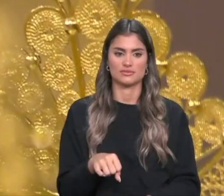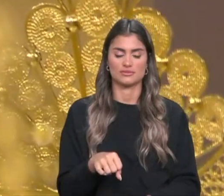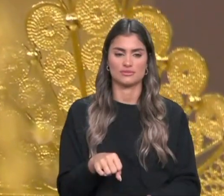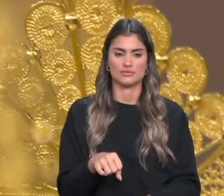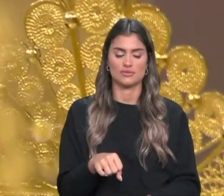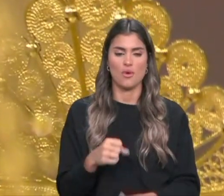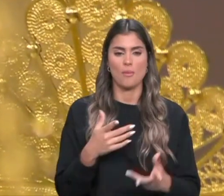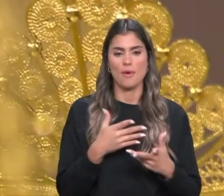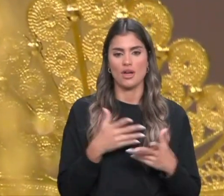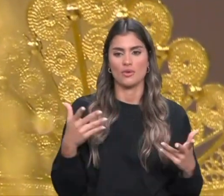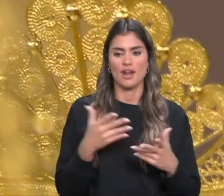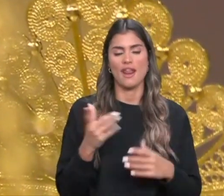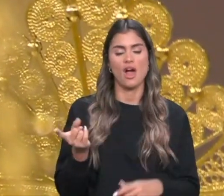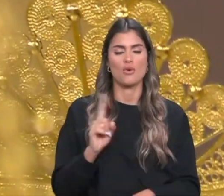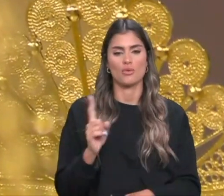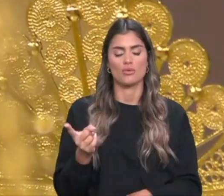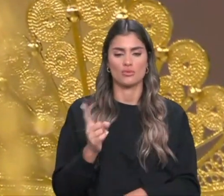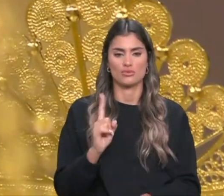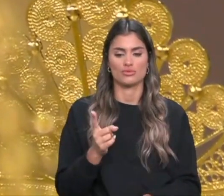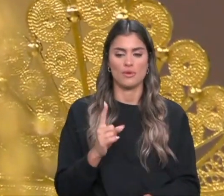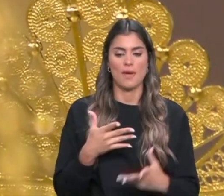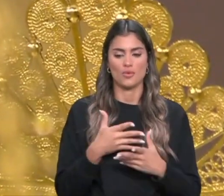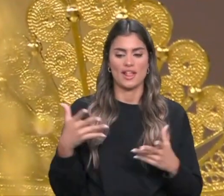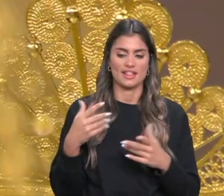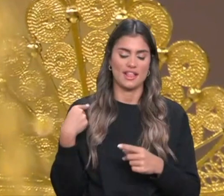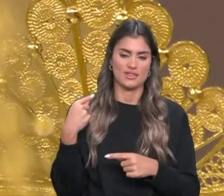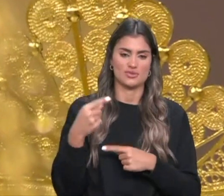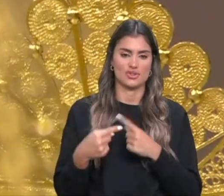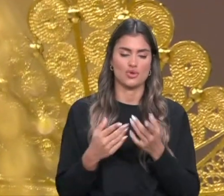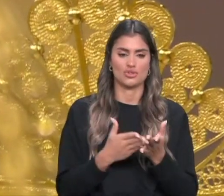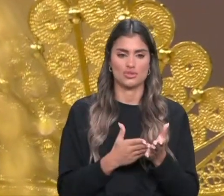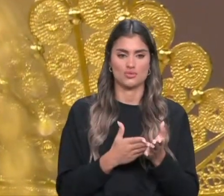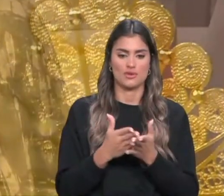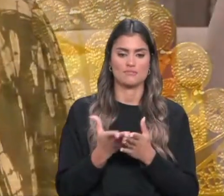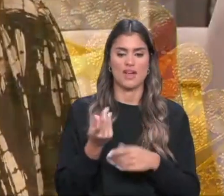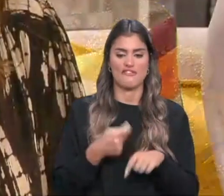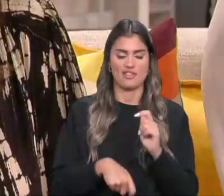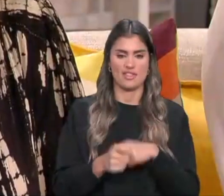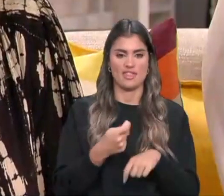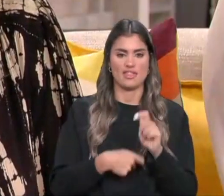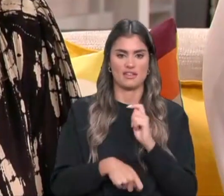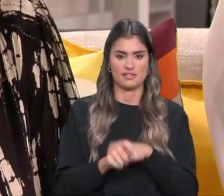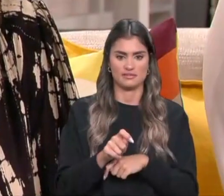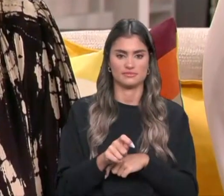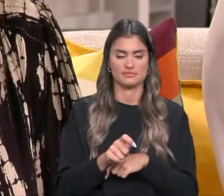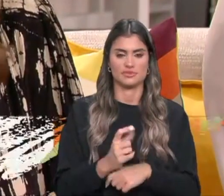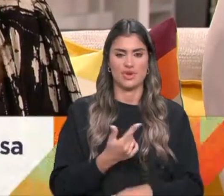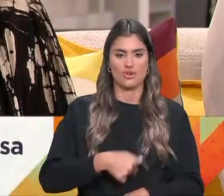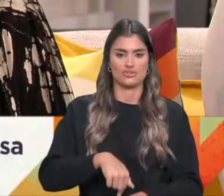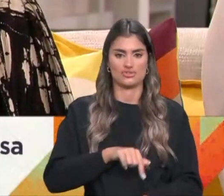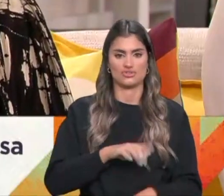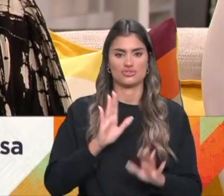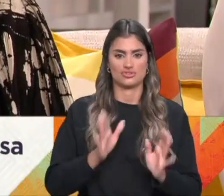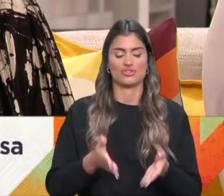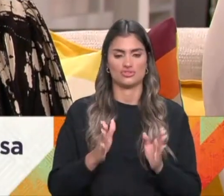Não, não. As peças mais tradicionais... Continuam a ser as mais vendidas. Continuam ser as mais vendidas. Embora que nós já temos